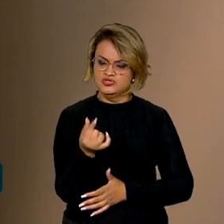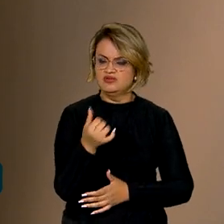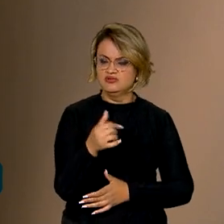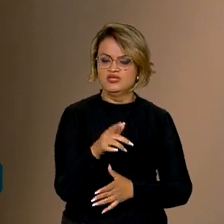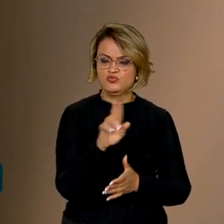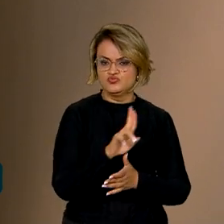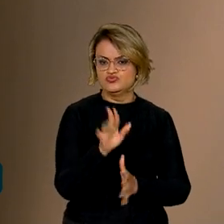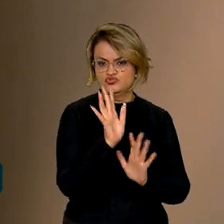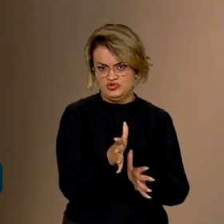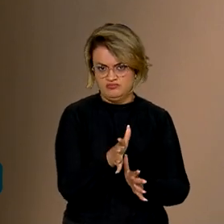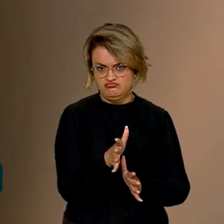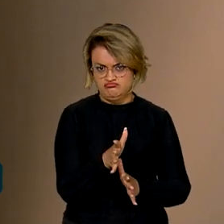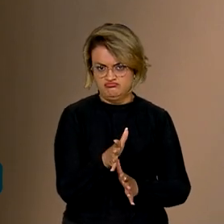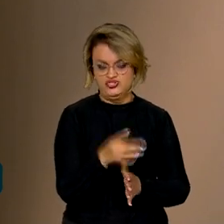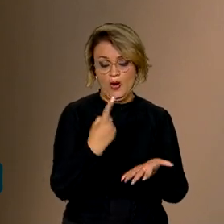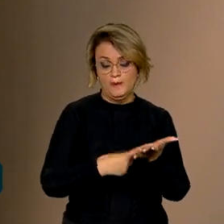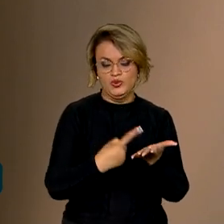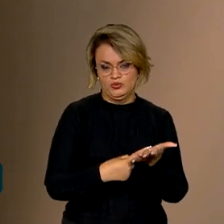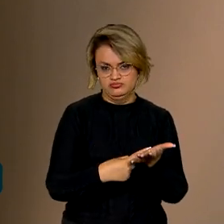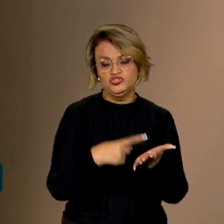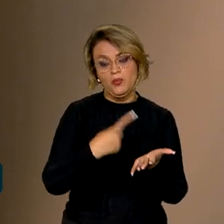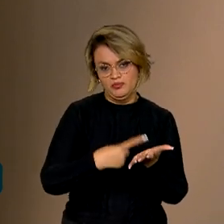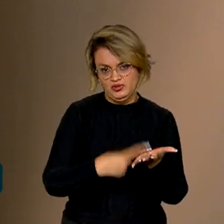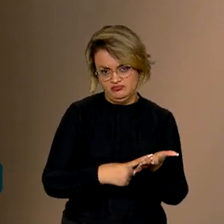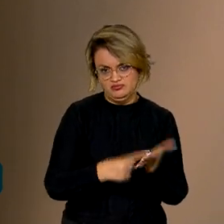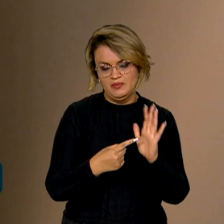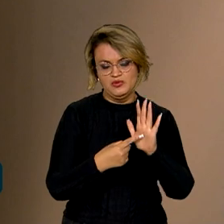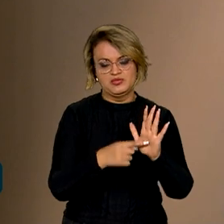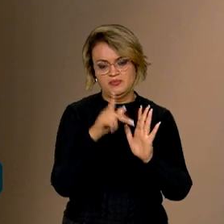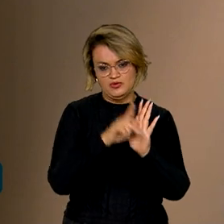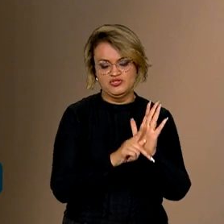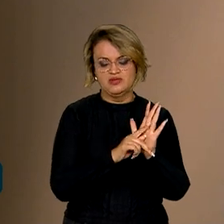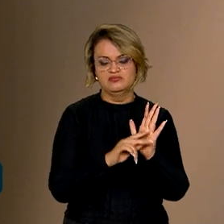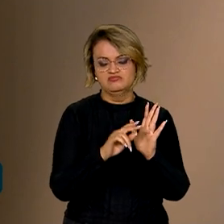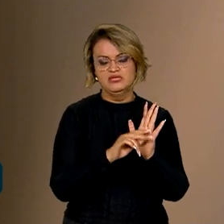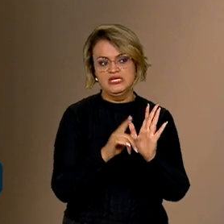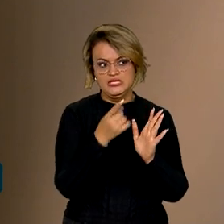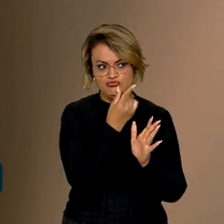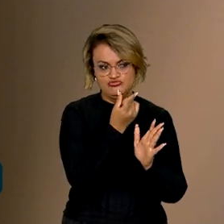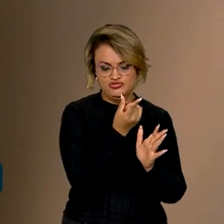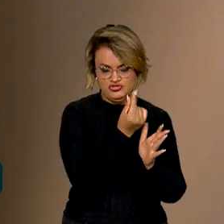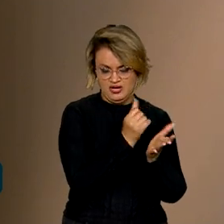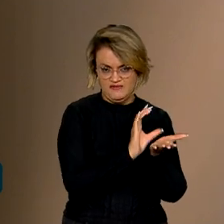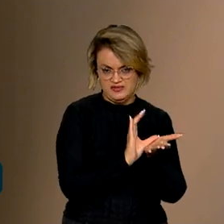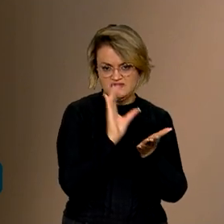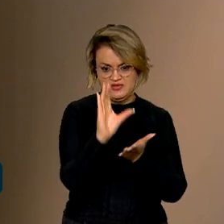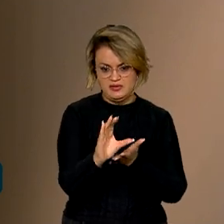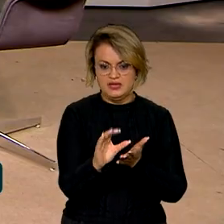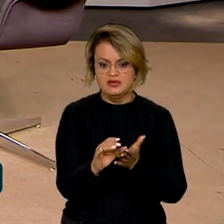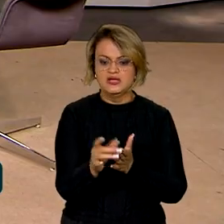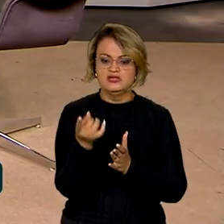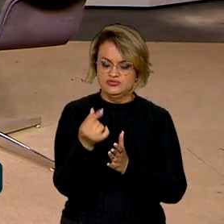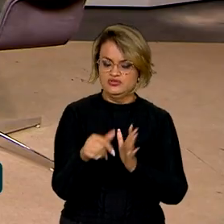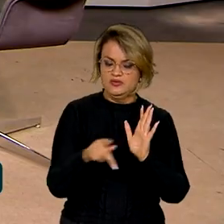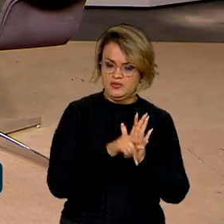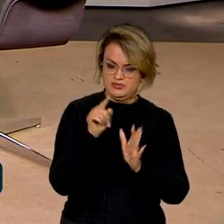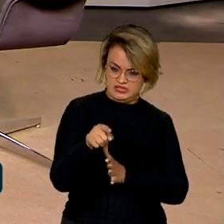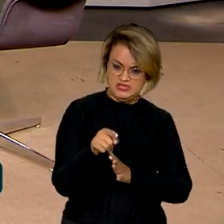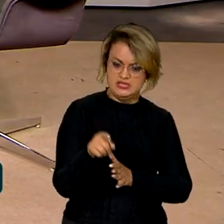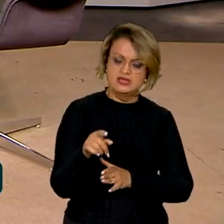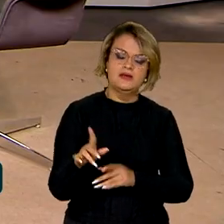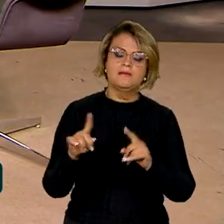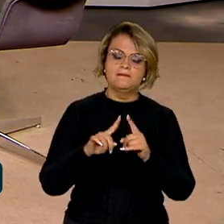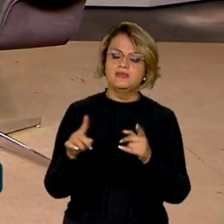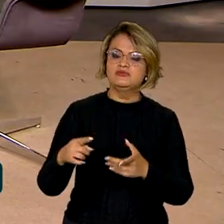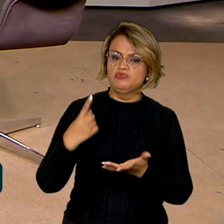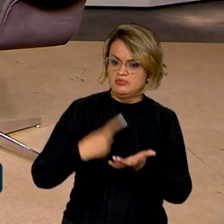comprometidos. Comprometidos, assim, foram apresentados projetos que em fase de aprovação. Então, os recursos ainda estão dentro do fundo Amazônia, mas